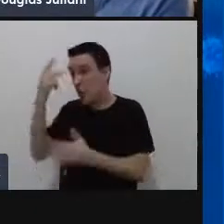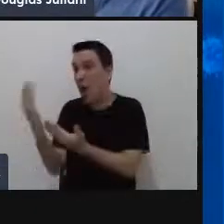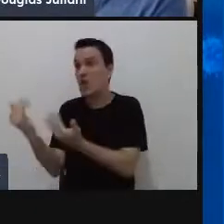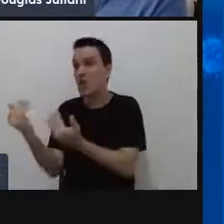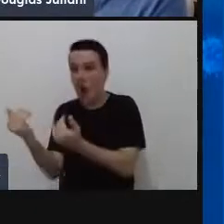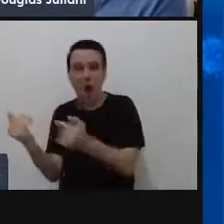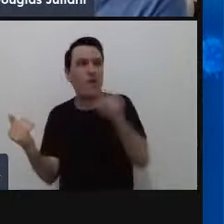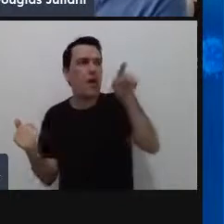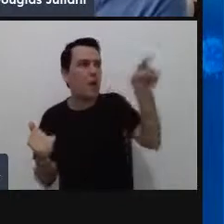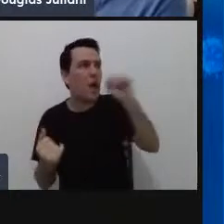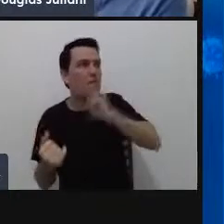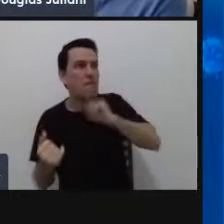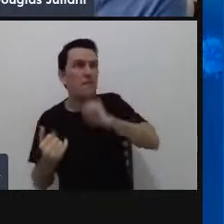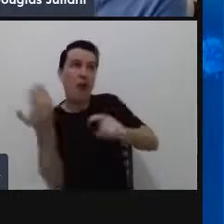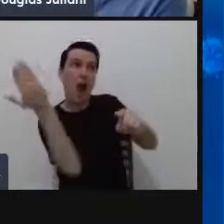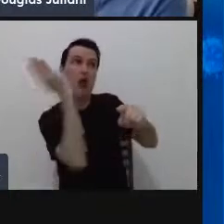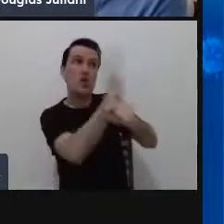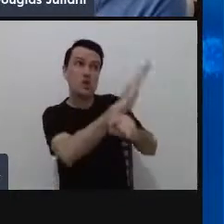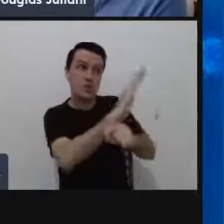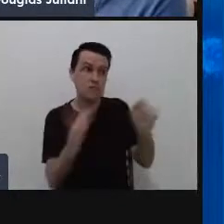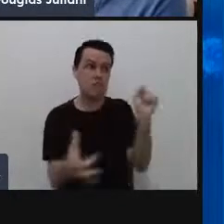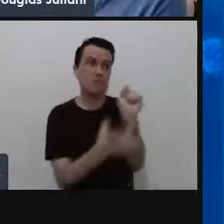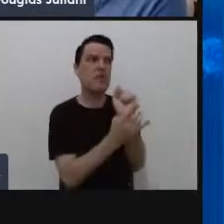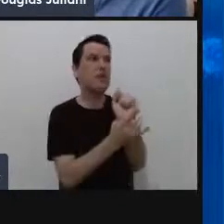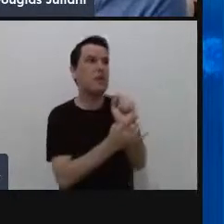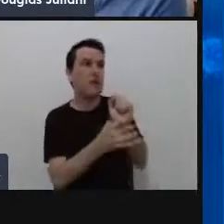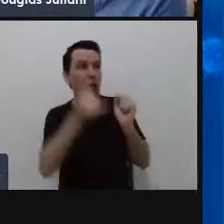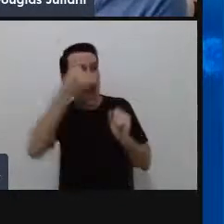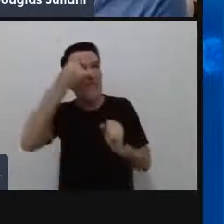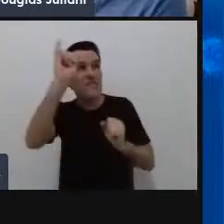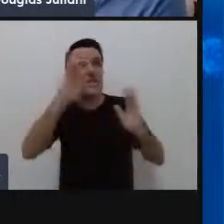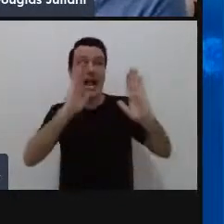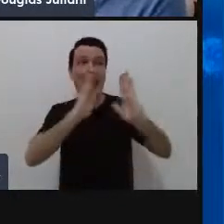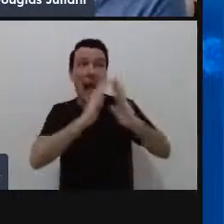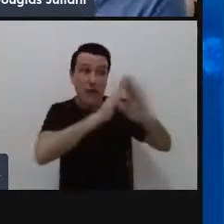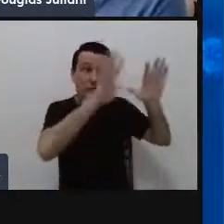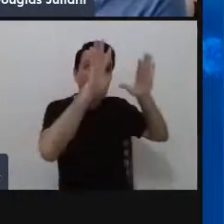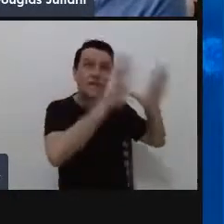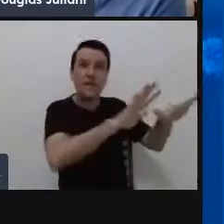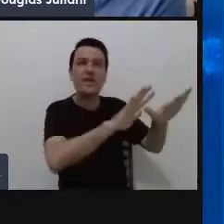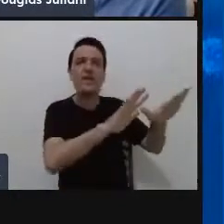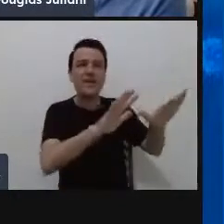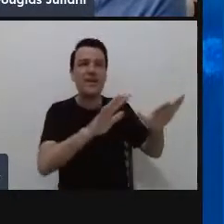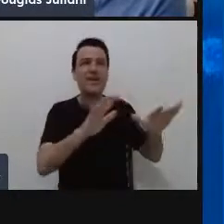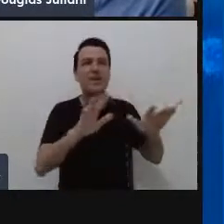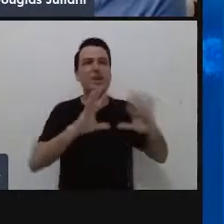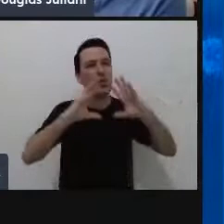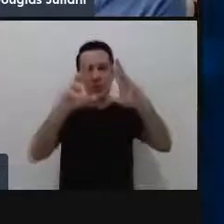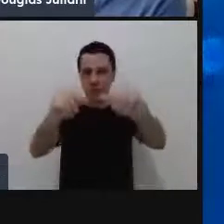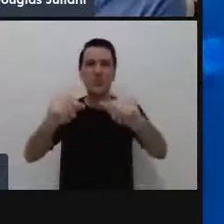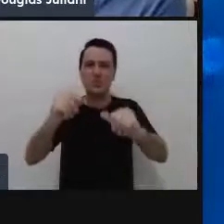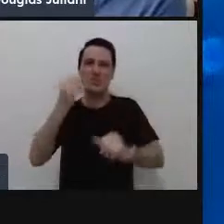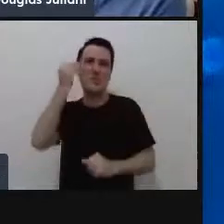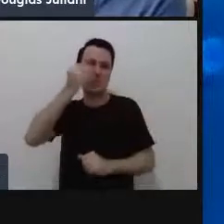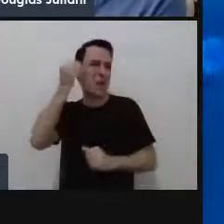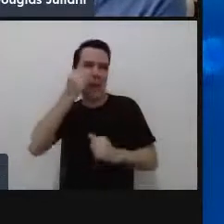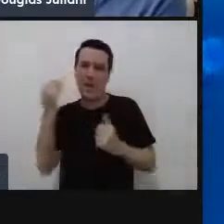a se proteger, não precisar sair de casa, acho que todo mundo de certa forma vivenciou isso.